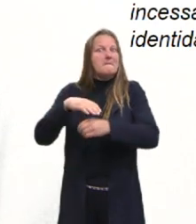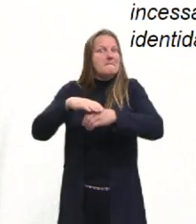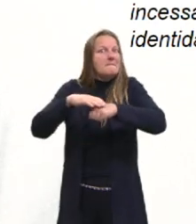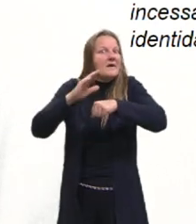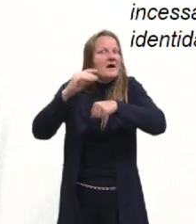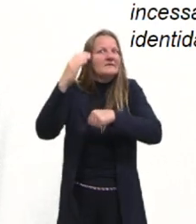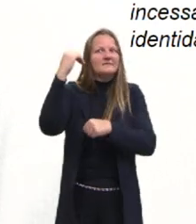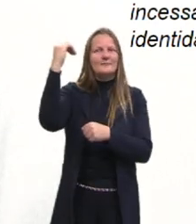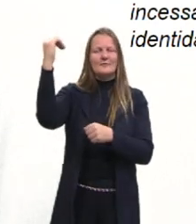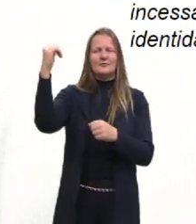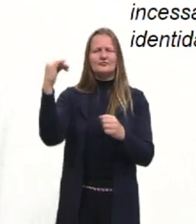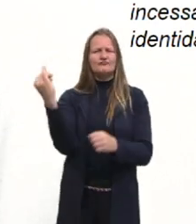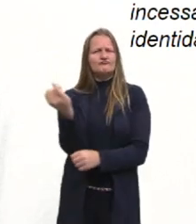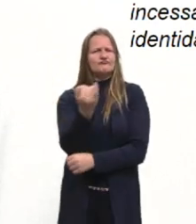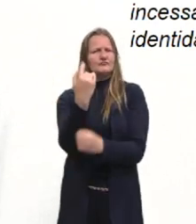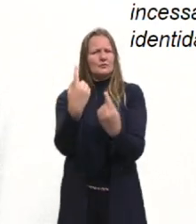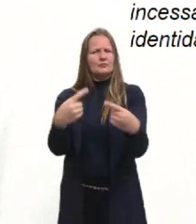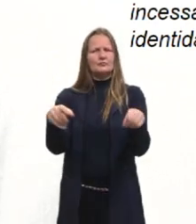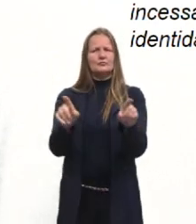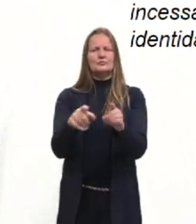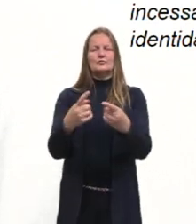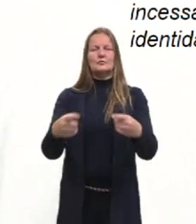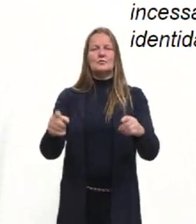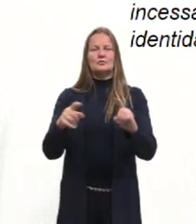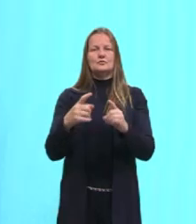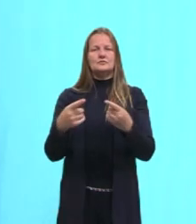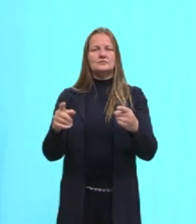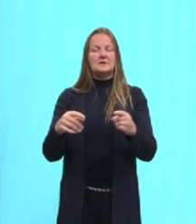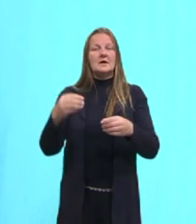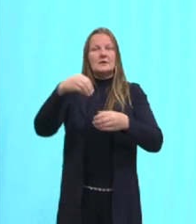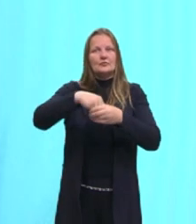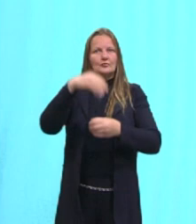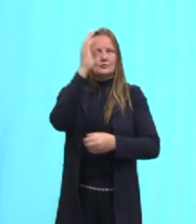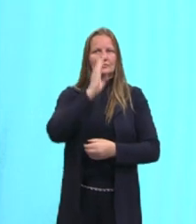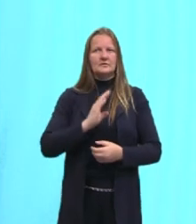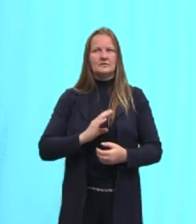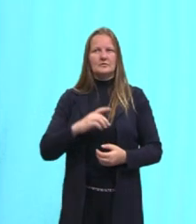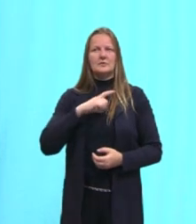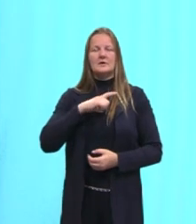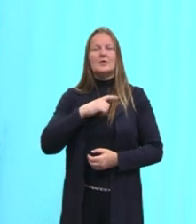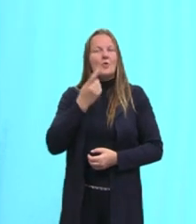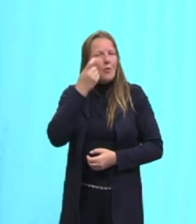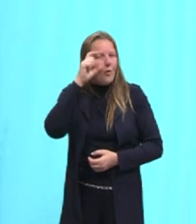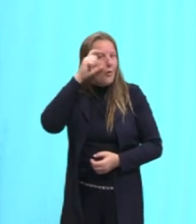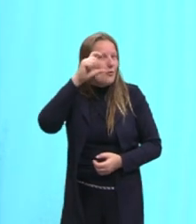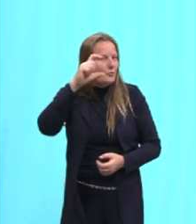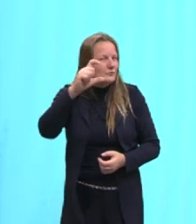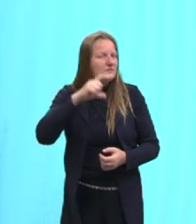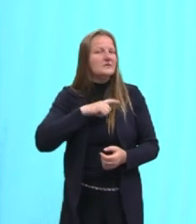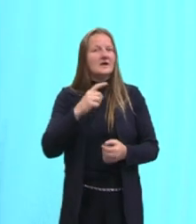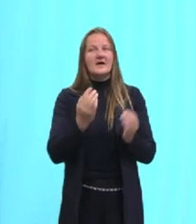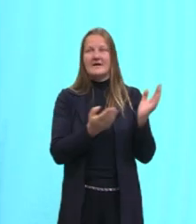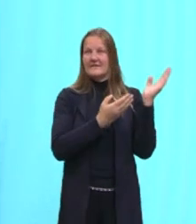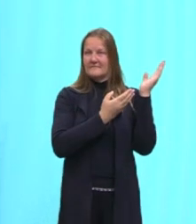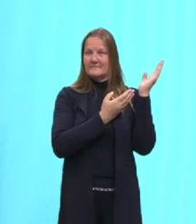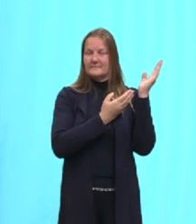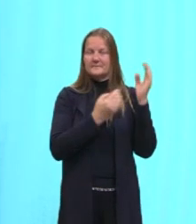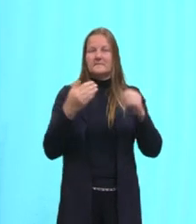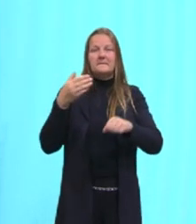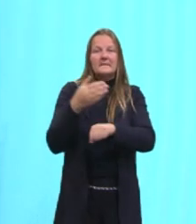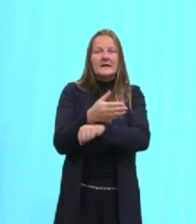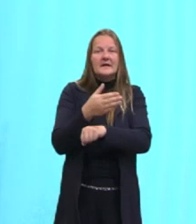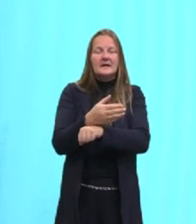teve grande importância, então, para o período do modernismo no Brasil. Tem um fato muito curioso, que o Heitor Villa-Lobos, ele entra